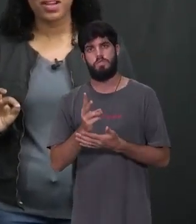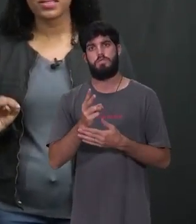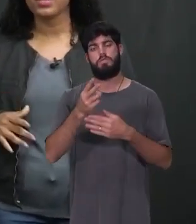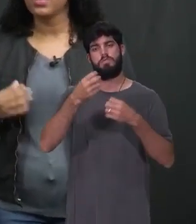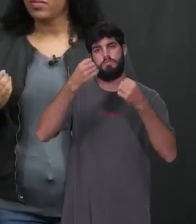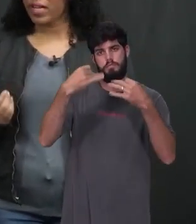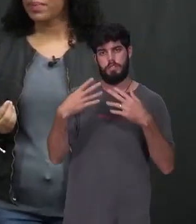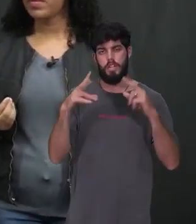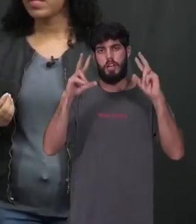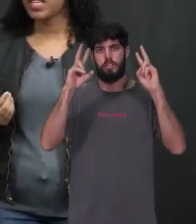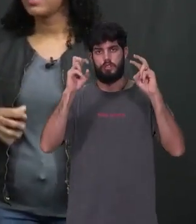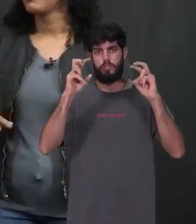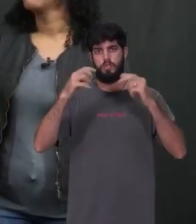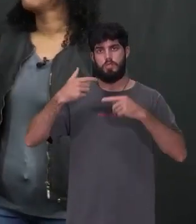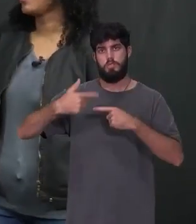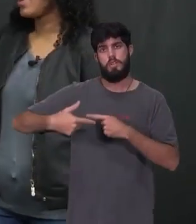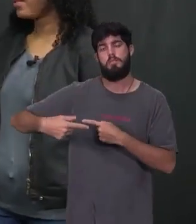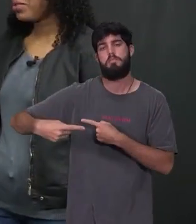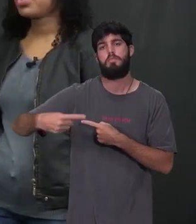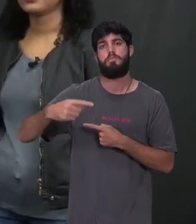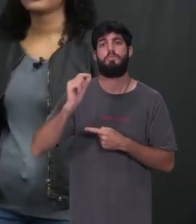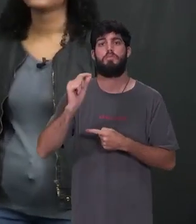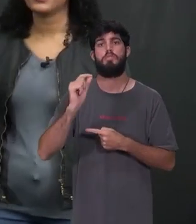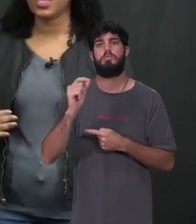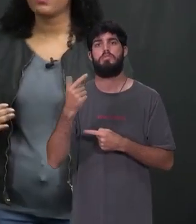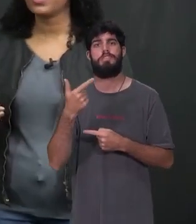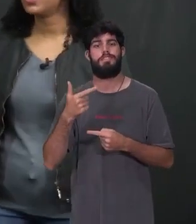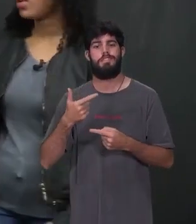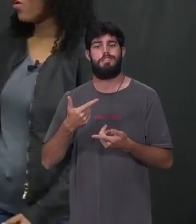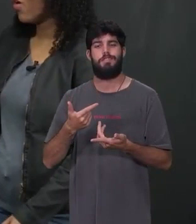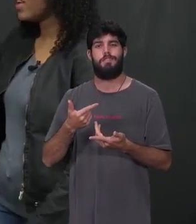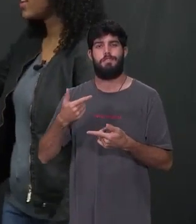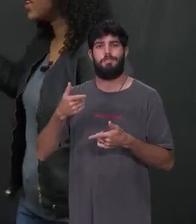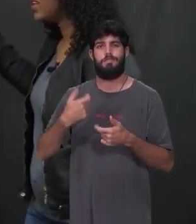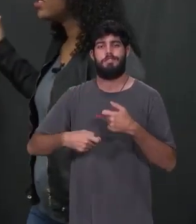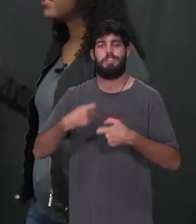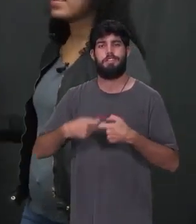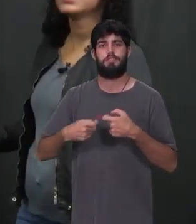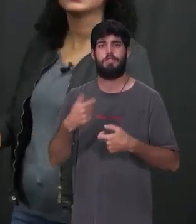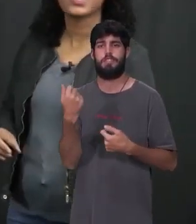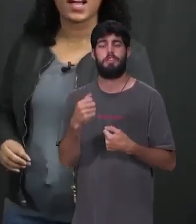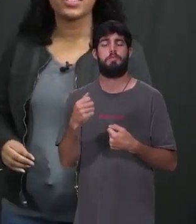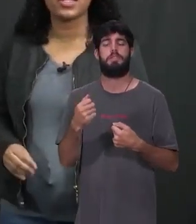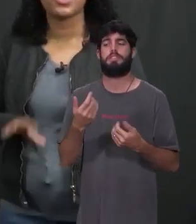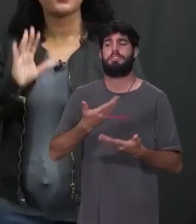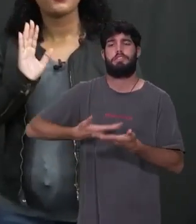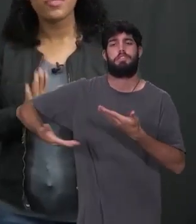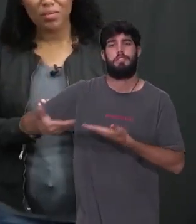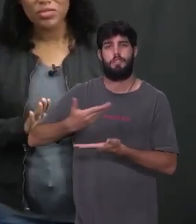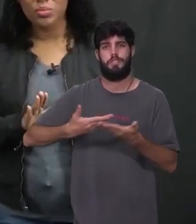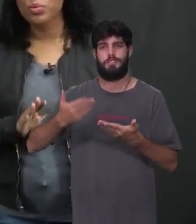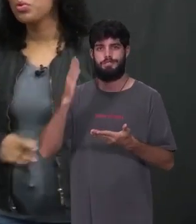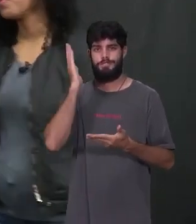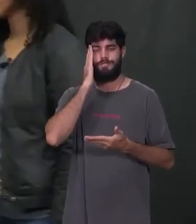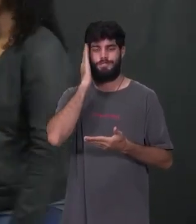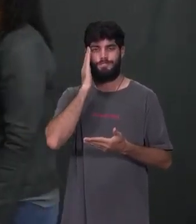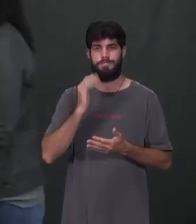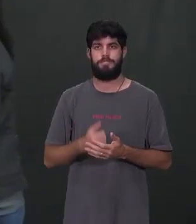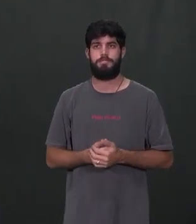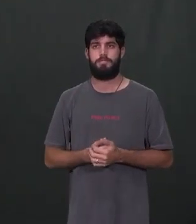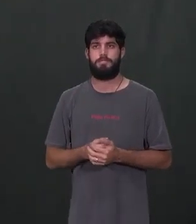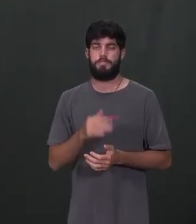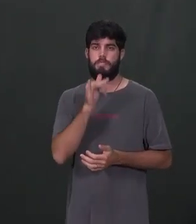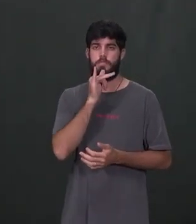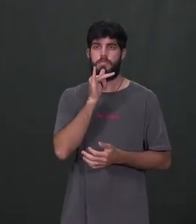assexuada. Falei para você que tem vários tipos. E realmente tem. Olha que diversidade. Vamos um por um?